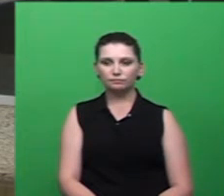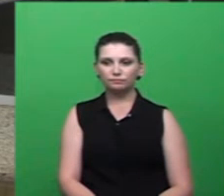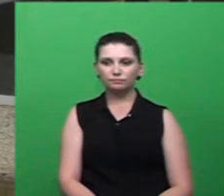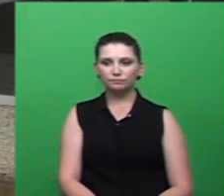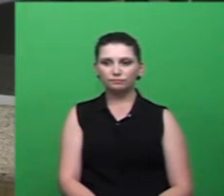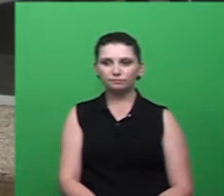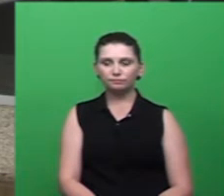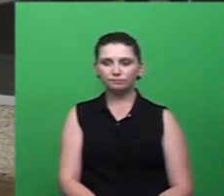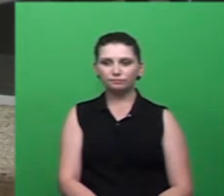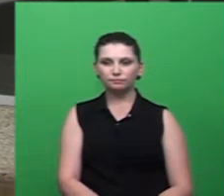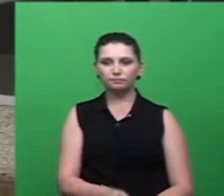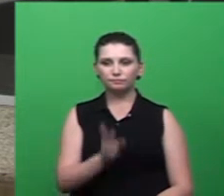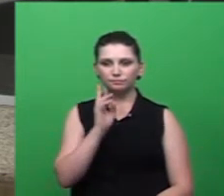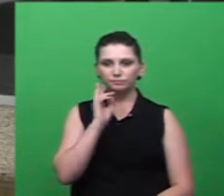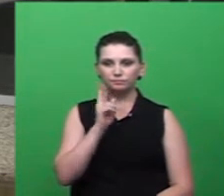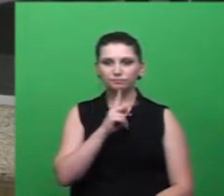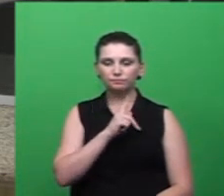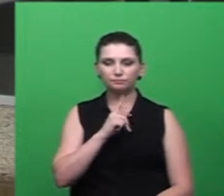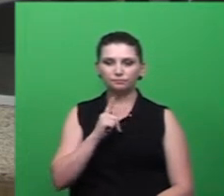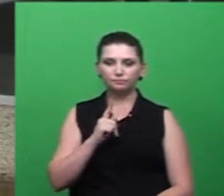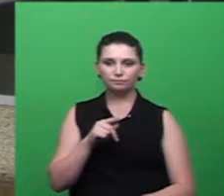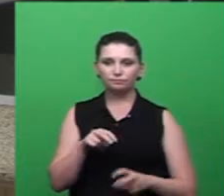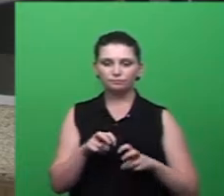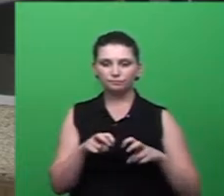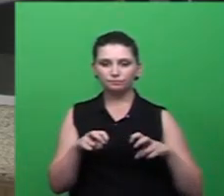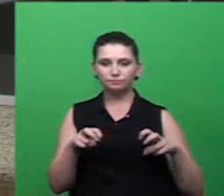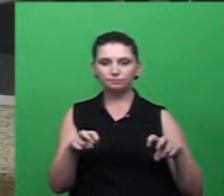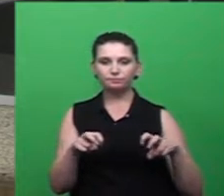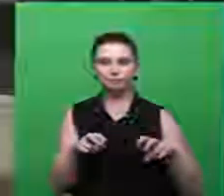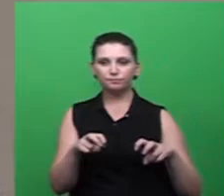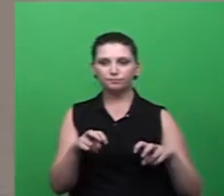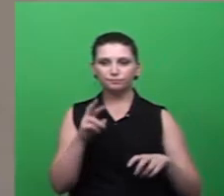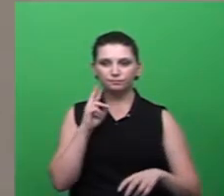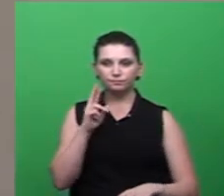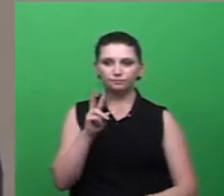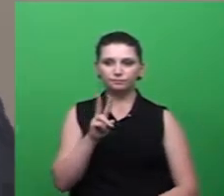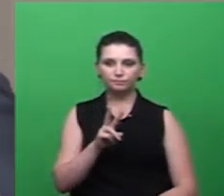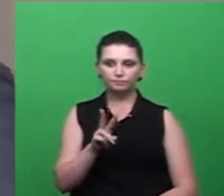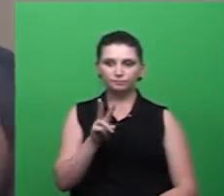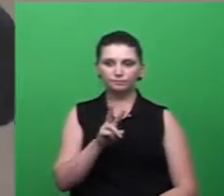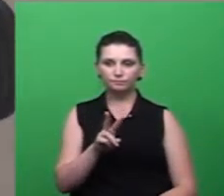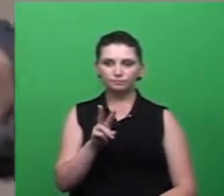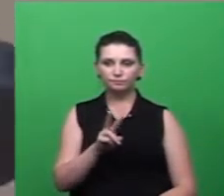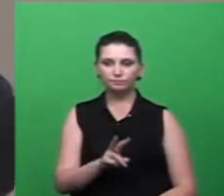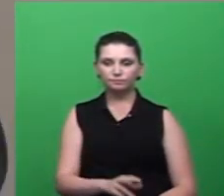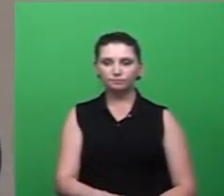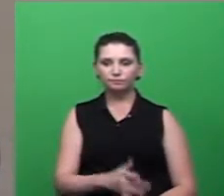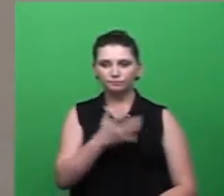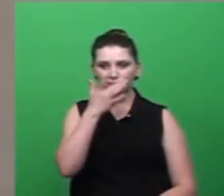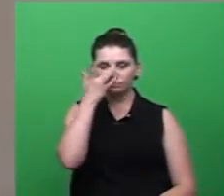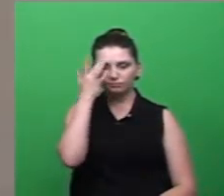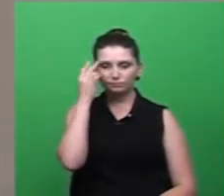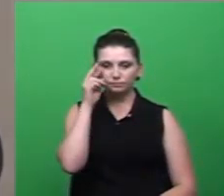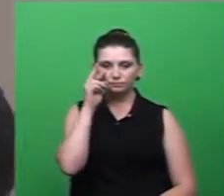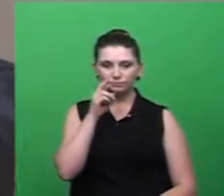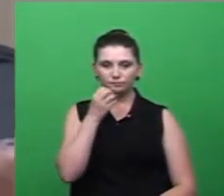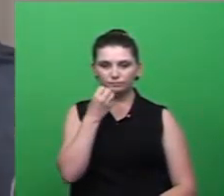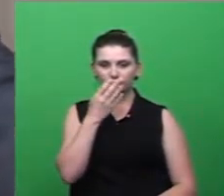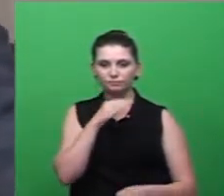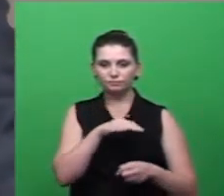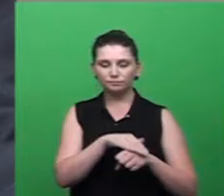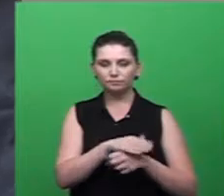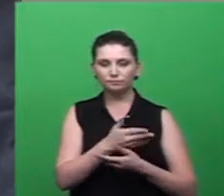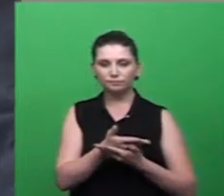senhor presidente demais membros da mesa senhores vereadores públicos assiste boa noite a todos